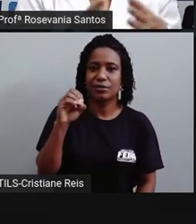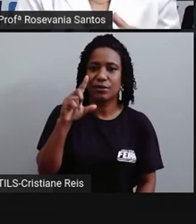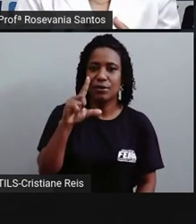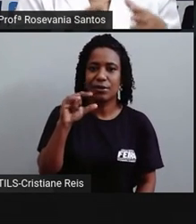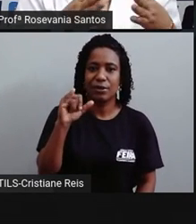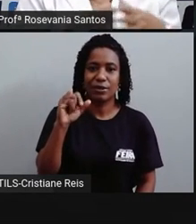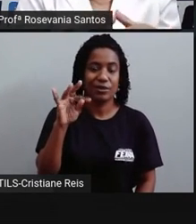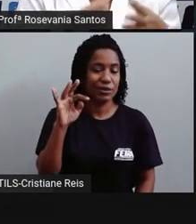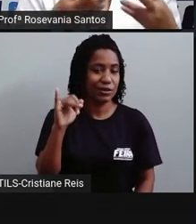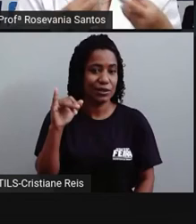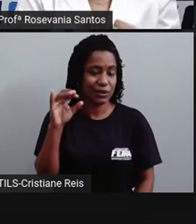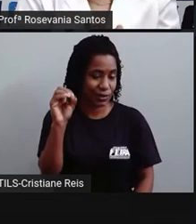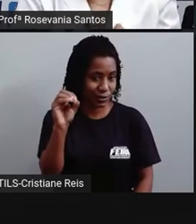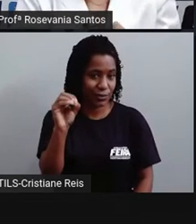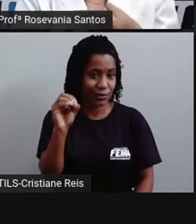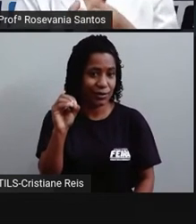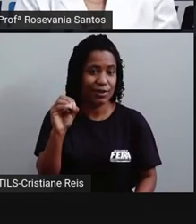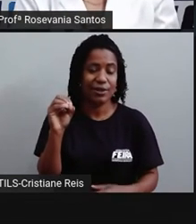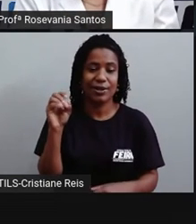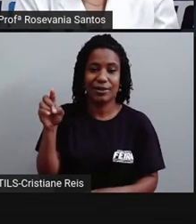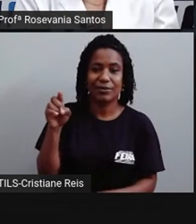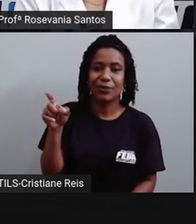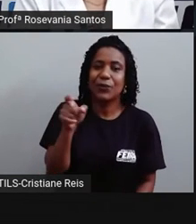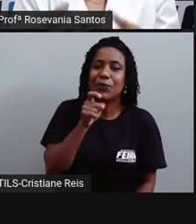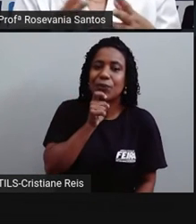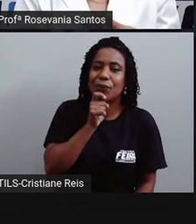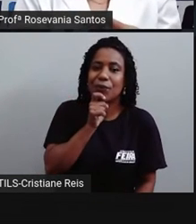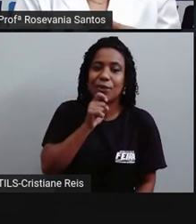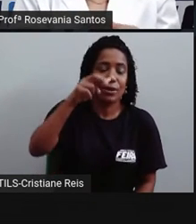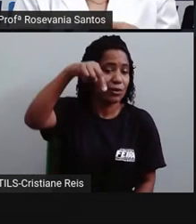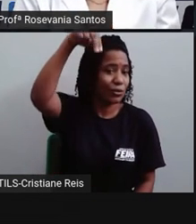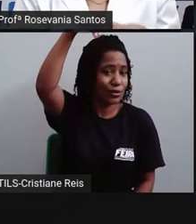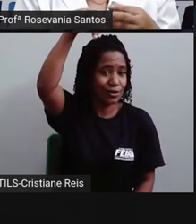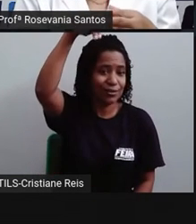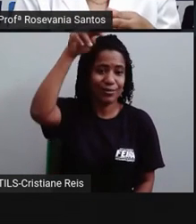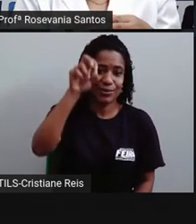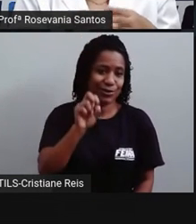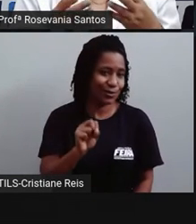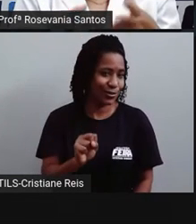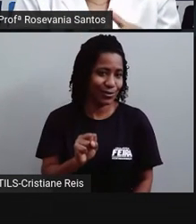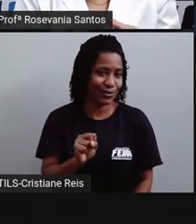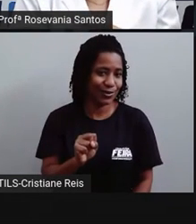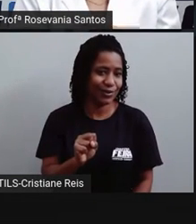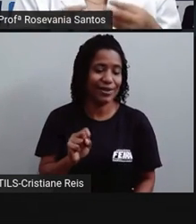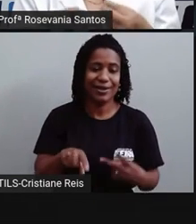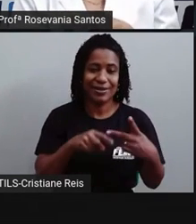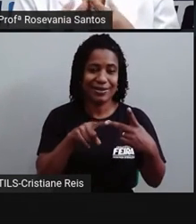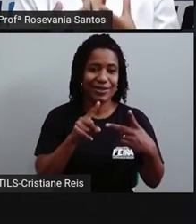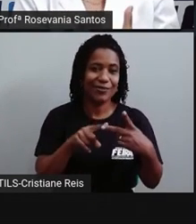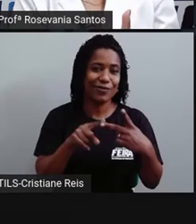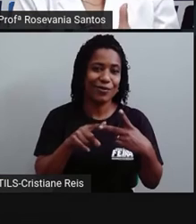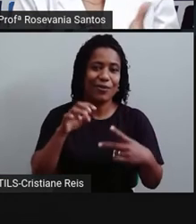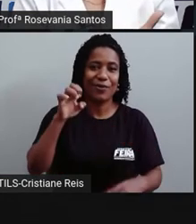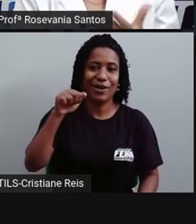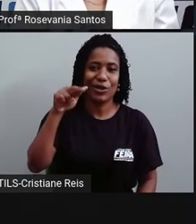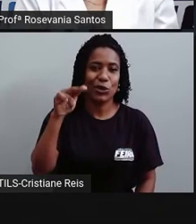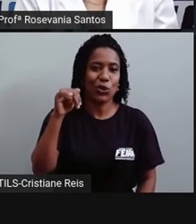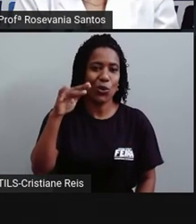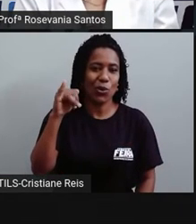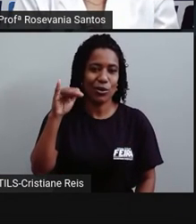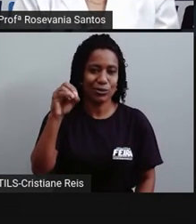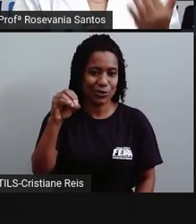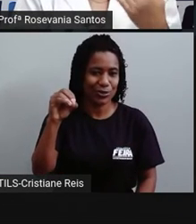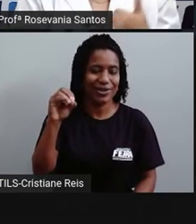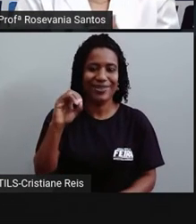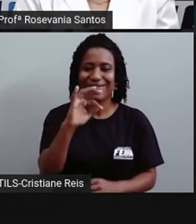eu vou ter o solstício de inverno no hemisfério sul. Se eu tenho o equinócio de primavera no hemisfério